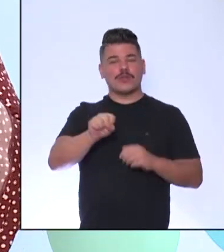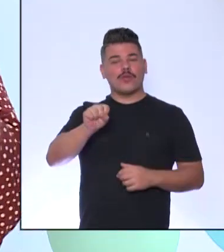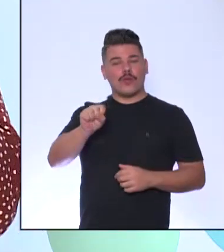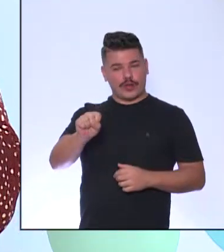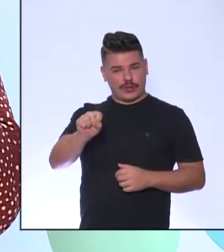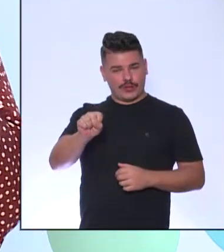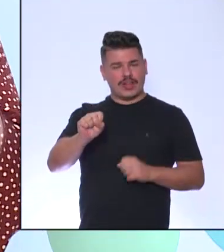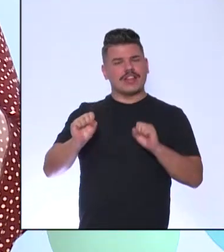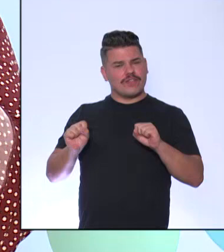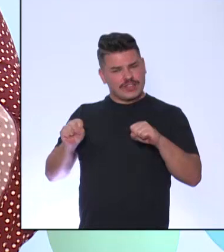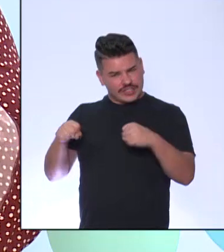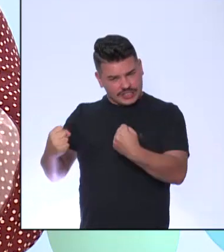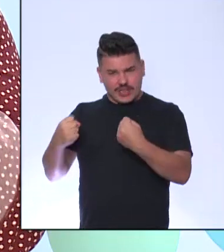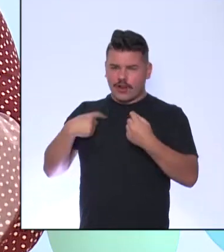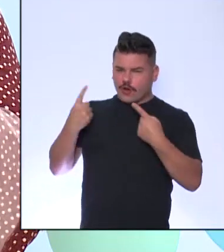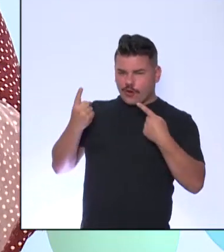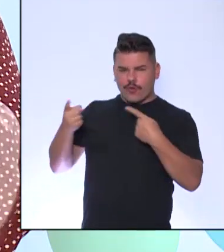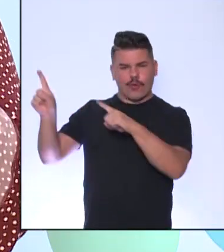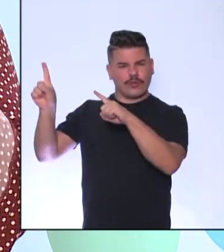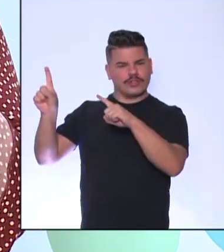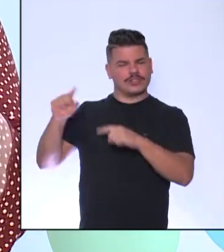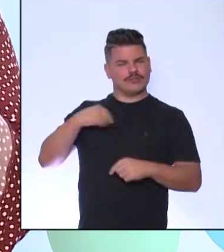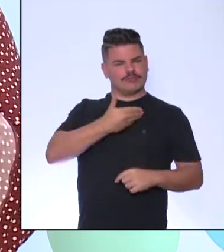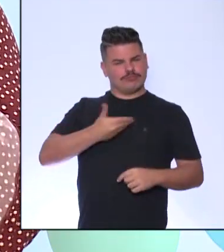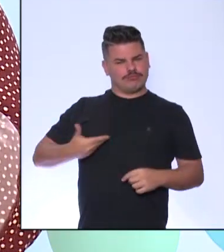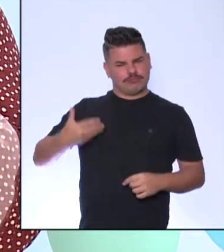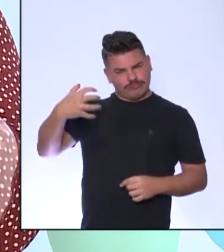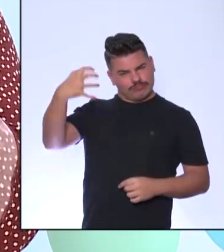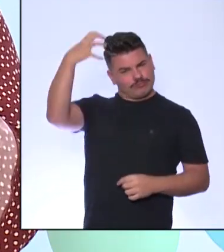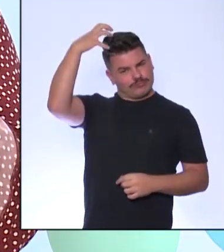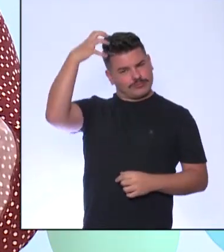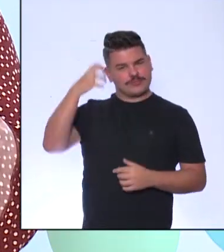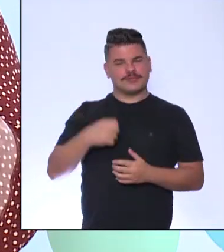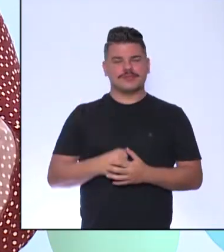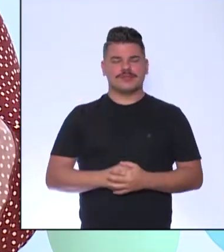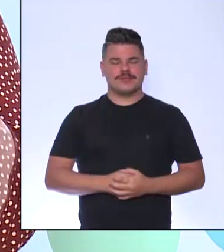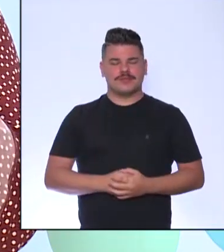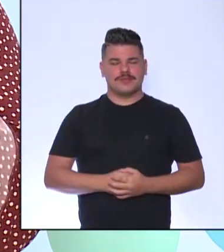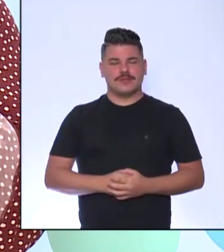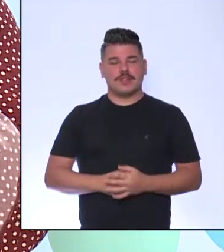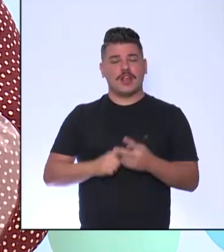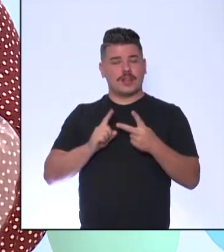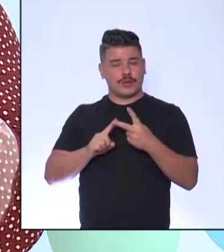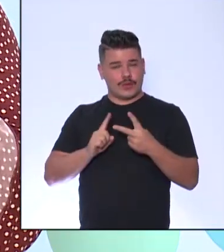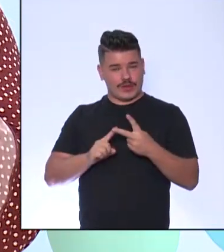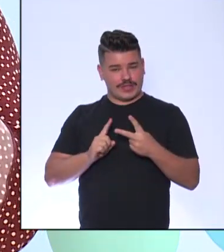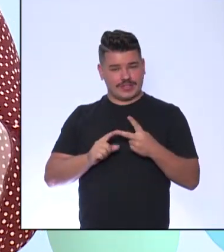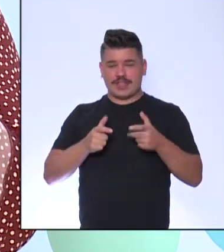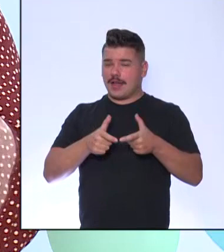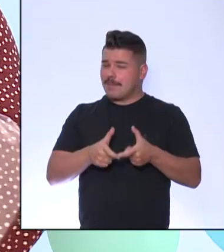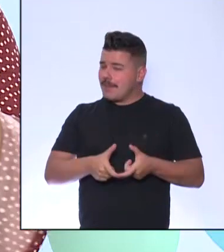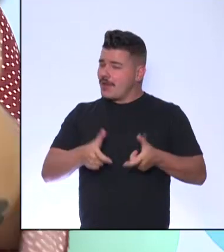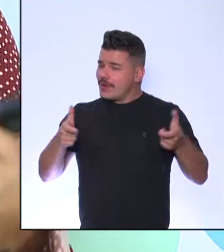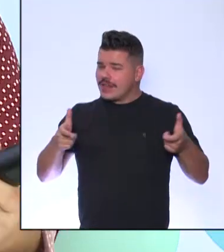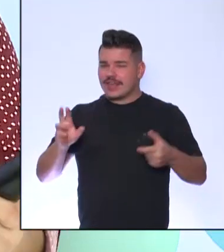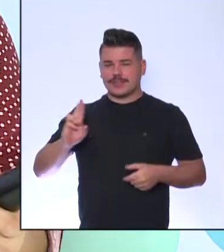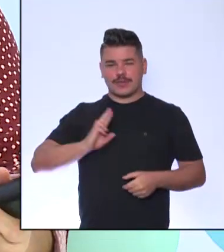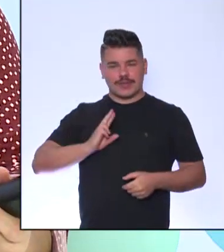defendia o uso da razão Contra o antigo regime Em relação a número 2 A maioria respondeu a letra B